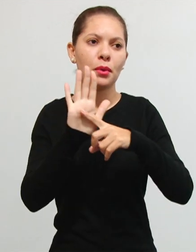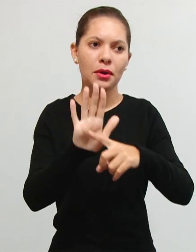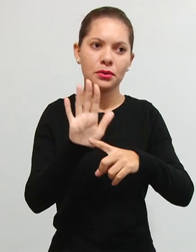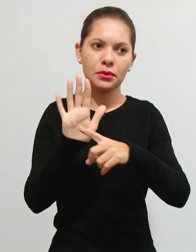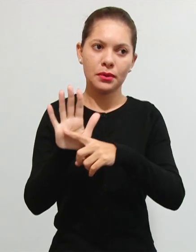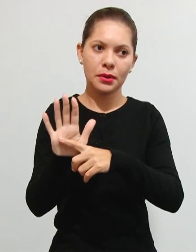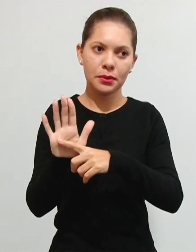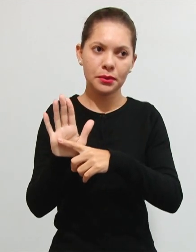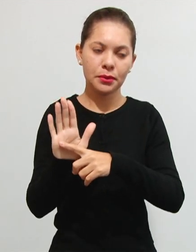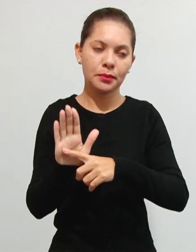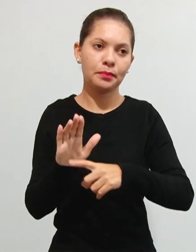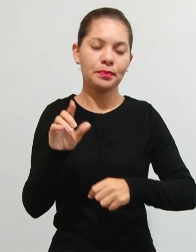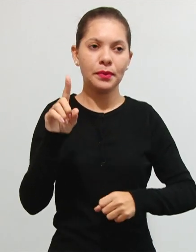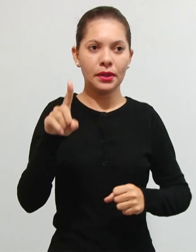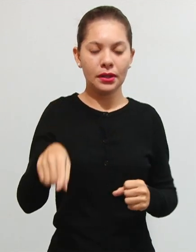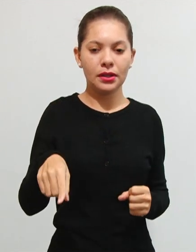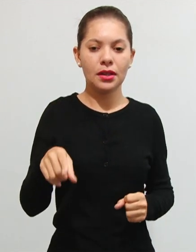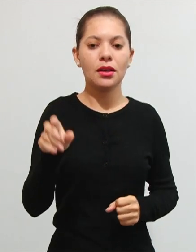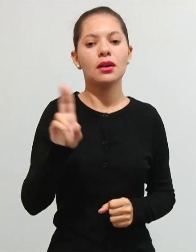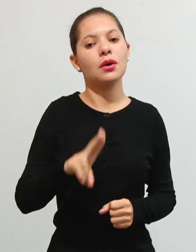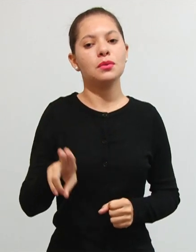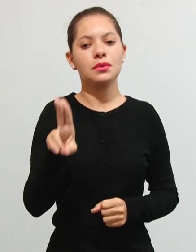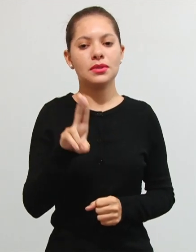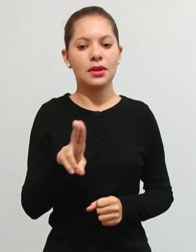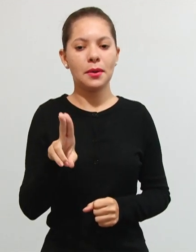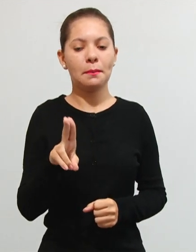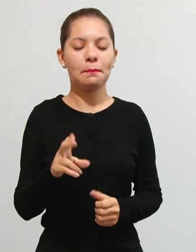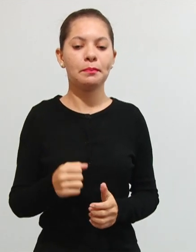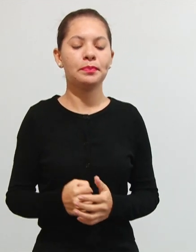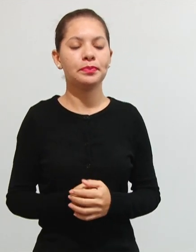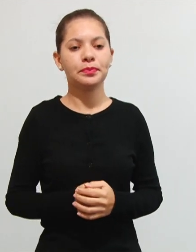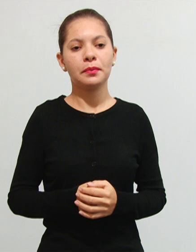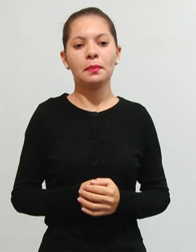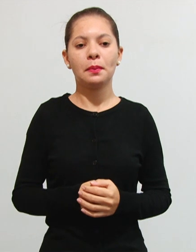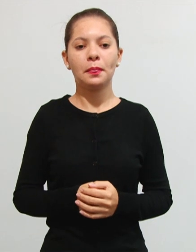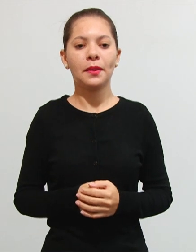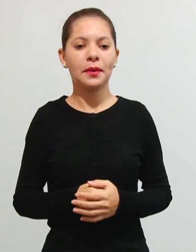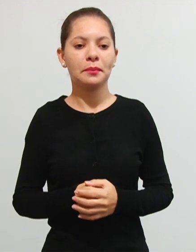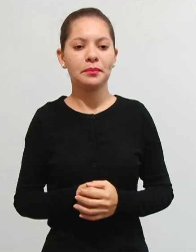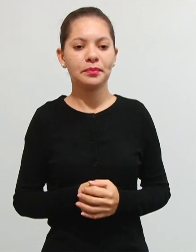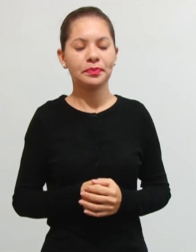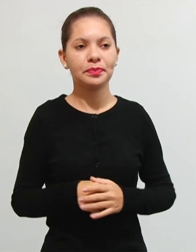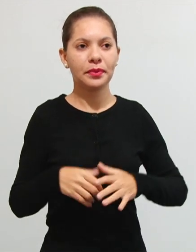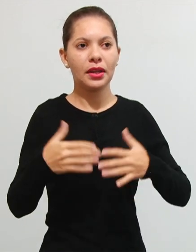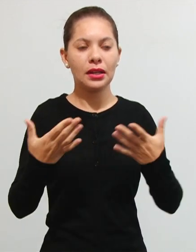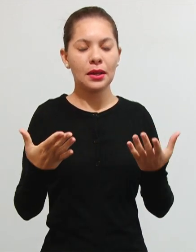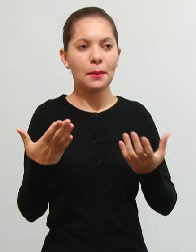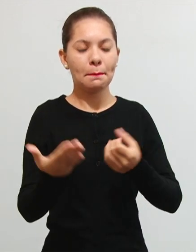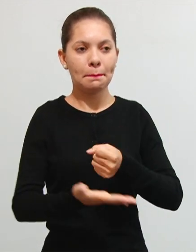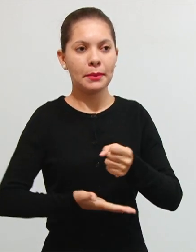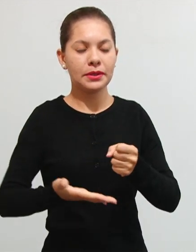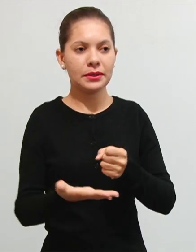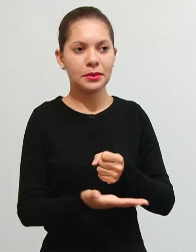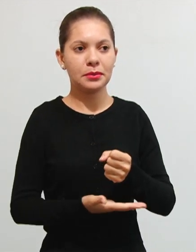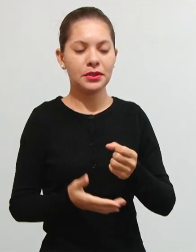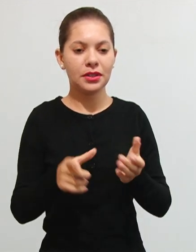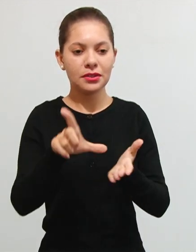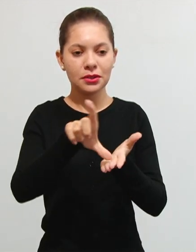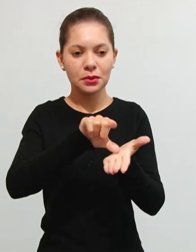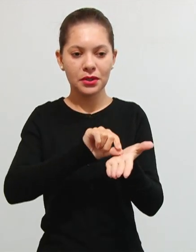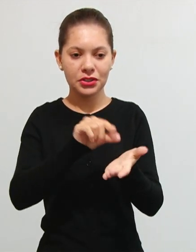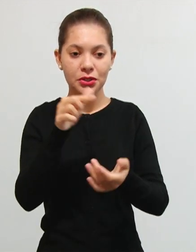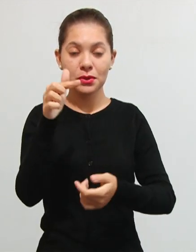e a utilização ela pode ser efetiva ou potencial então basicamente é isso que o artigo